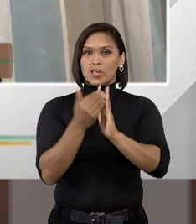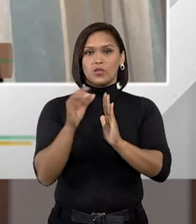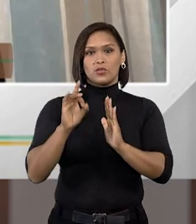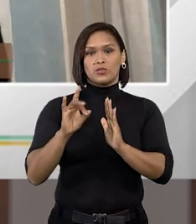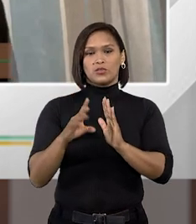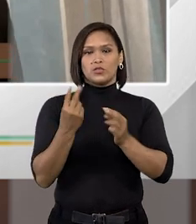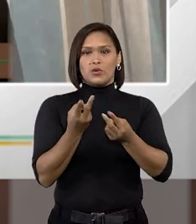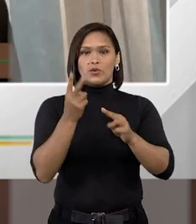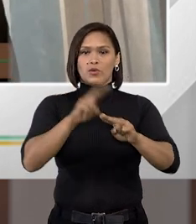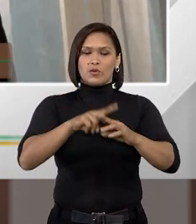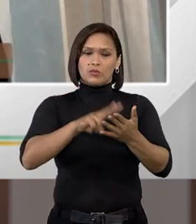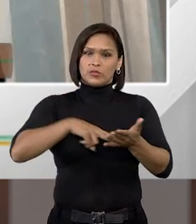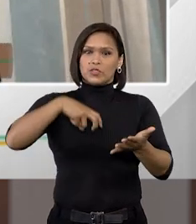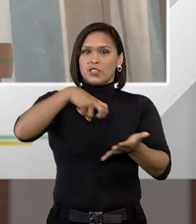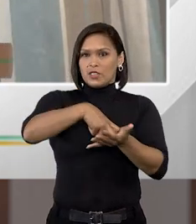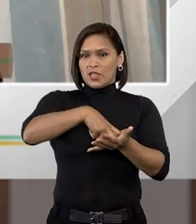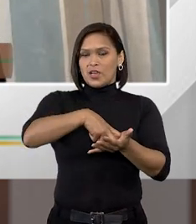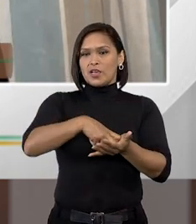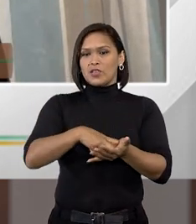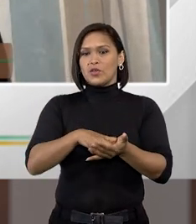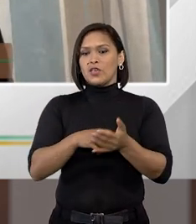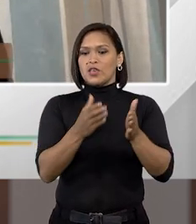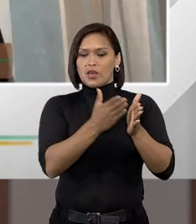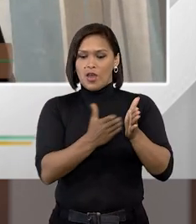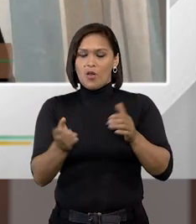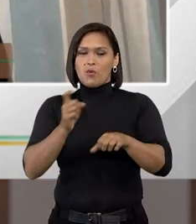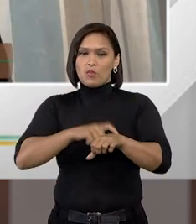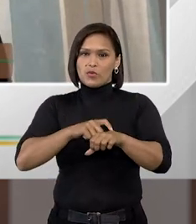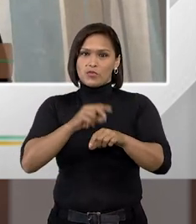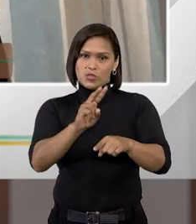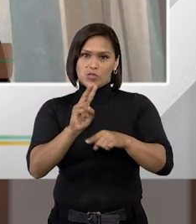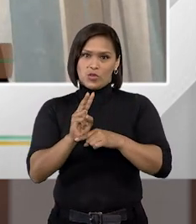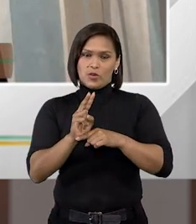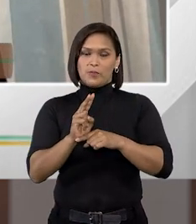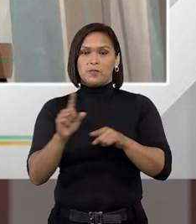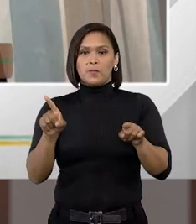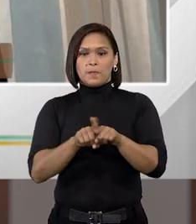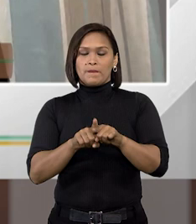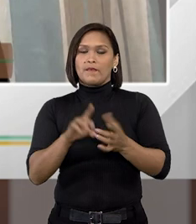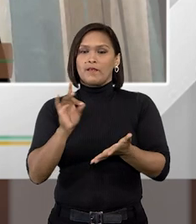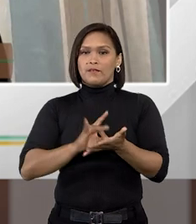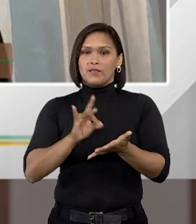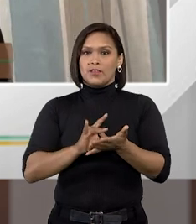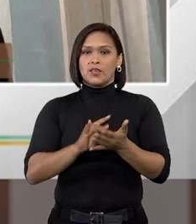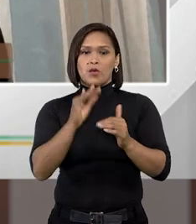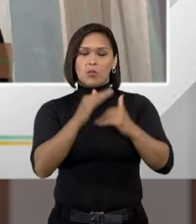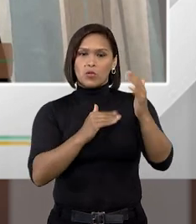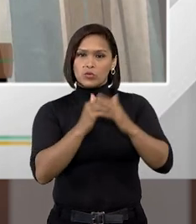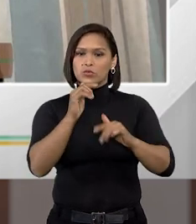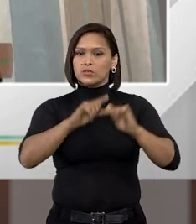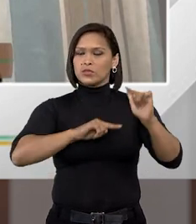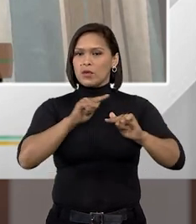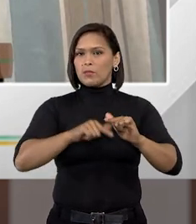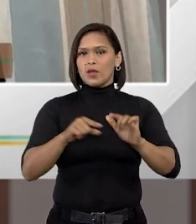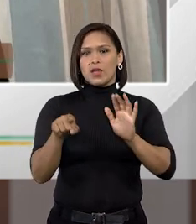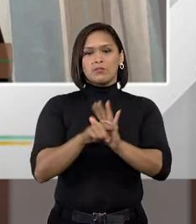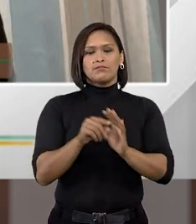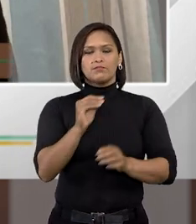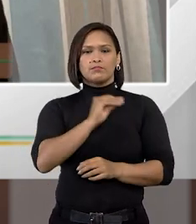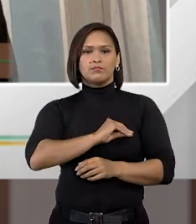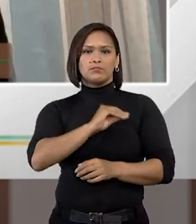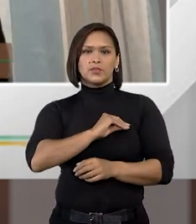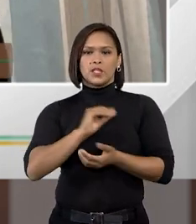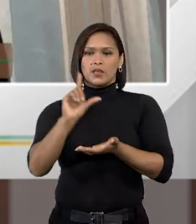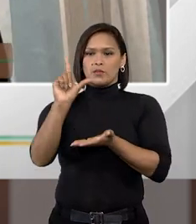somente ao preso condenado e sendo facultativo ao preso provisório, mas a verdade é que pelo produto do trabalho, esse preso não poderá receber